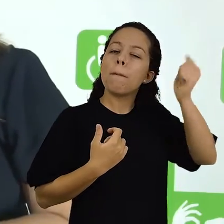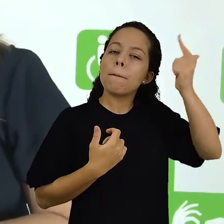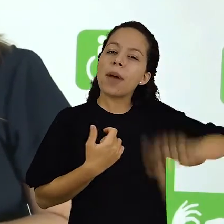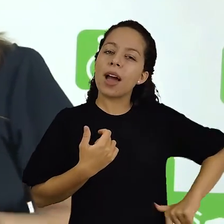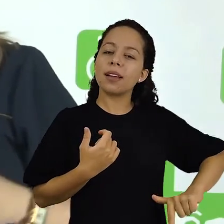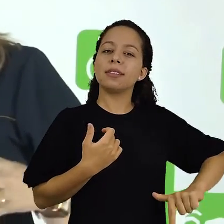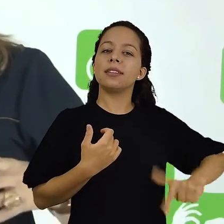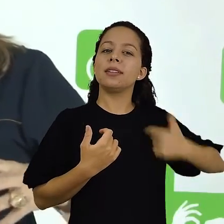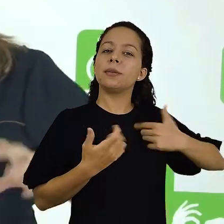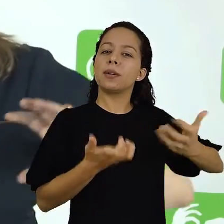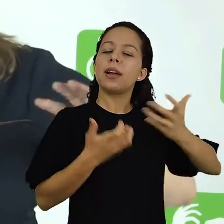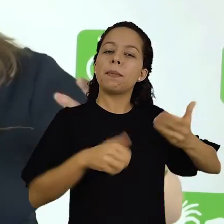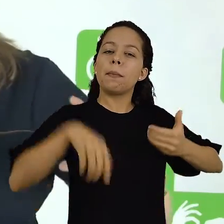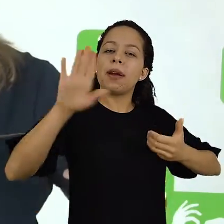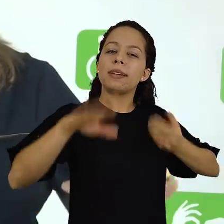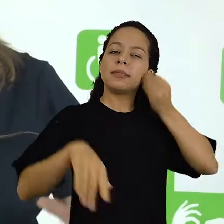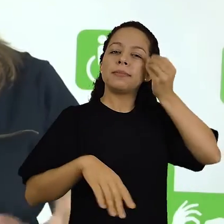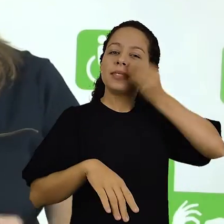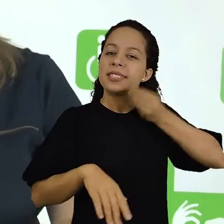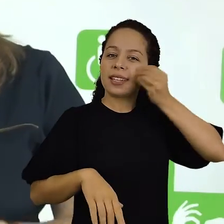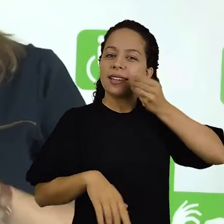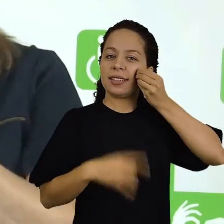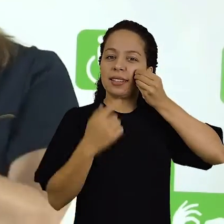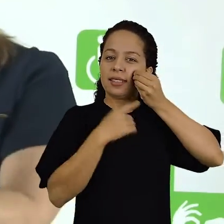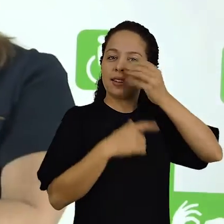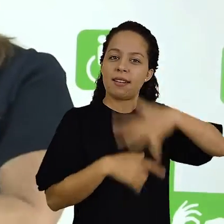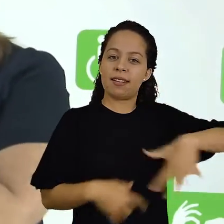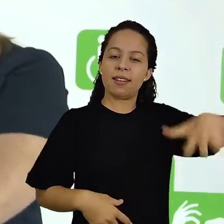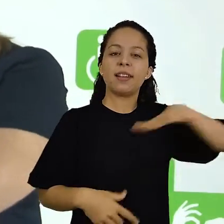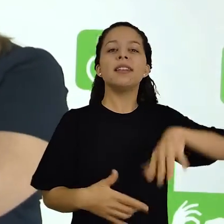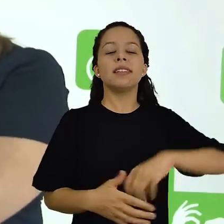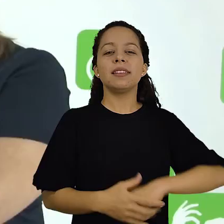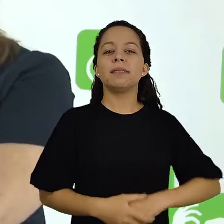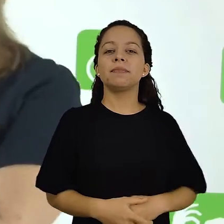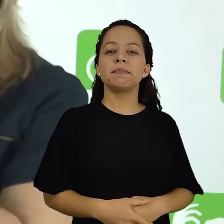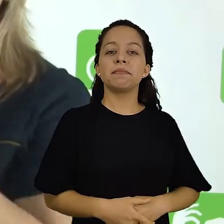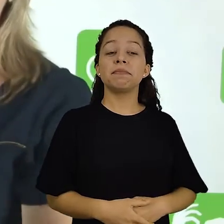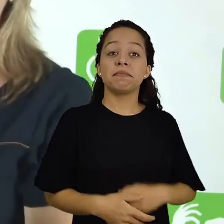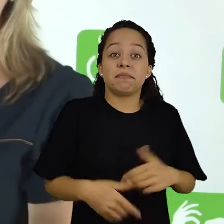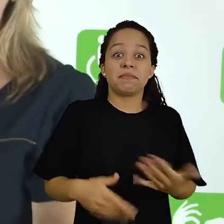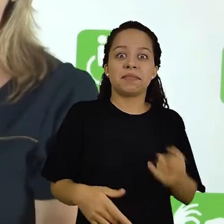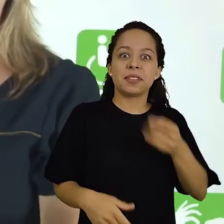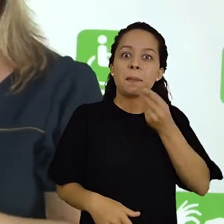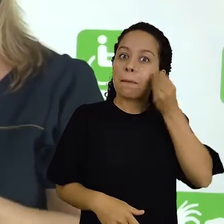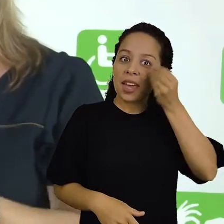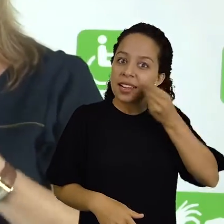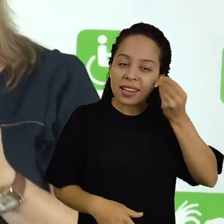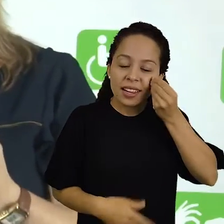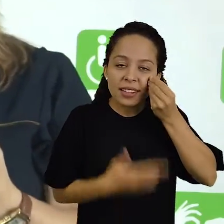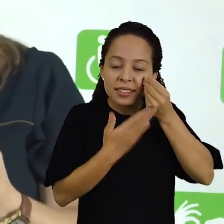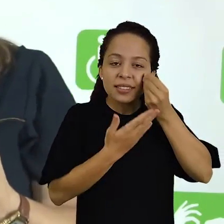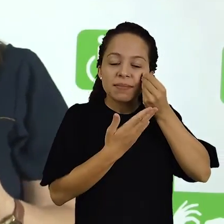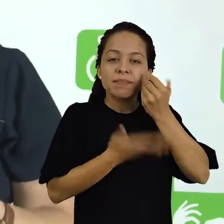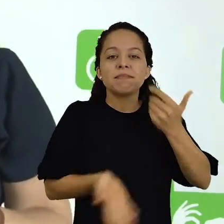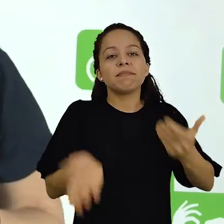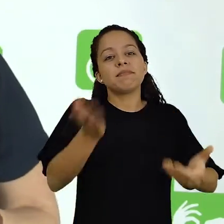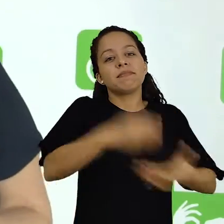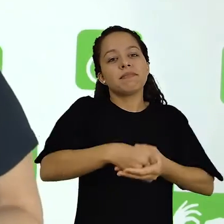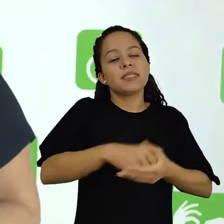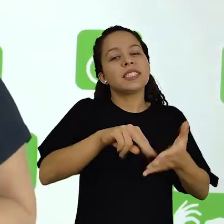mais sobre isso. Eu quero ter mais experiência em relação a essa área. Então, experiência pode ser